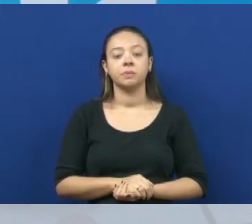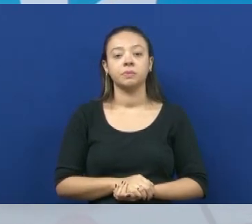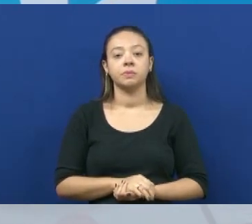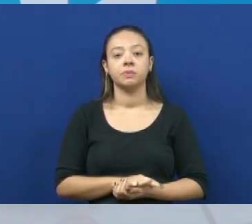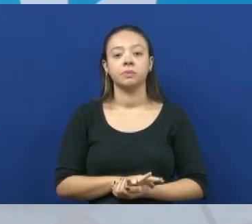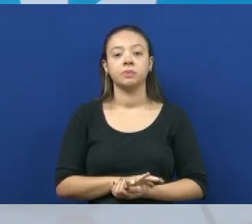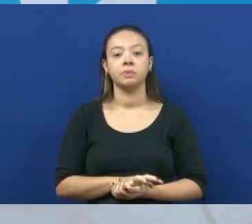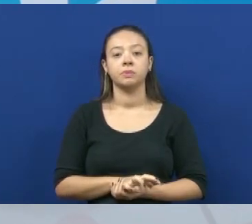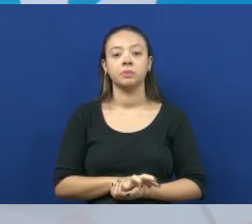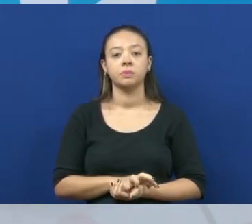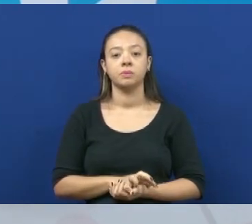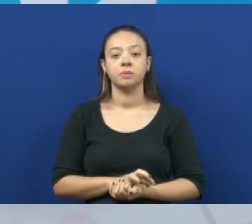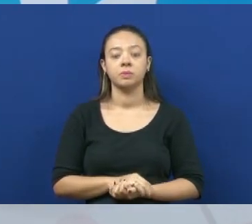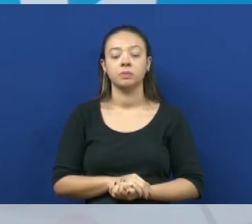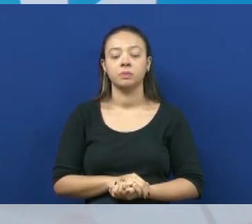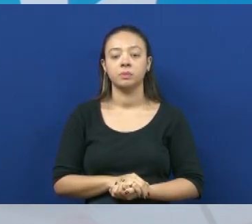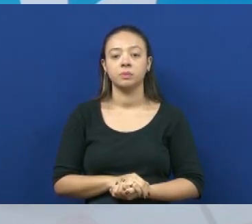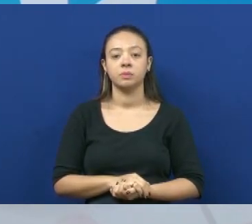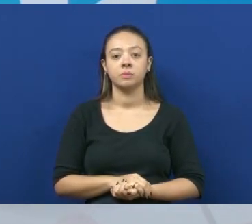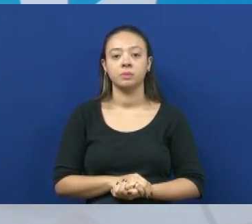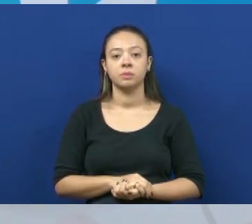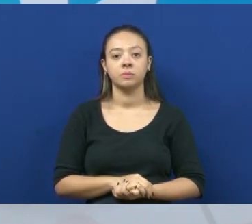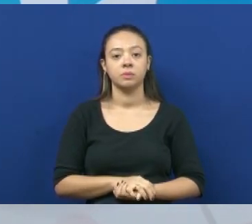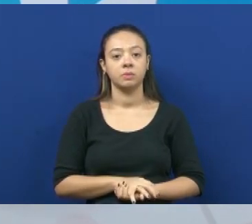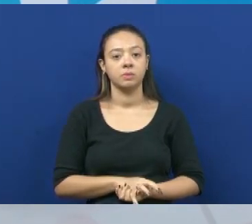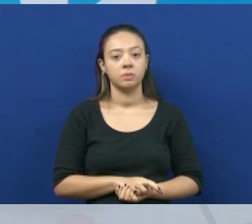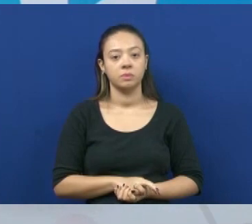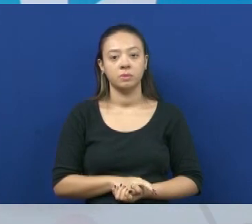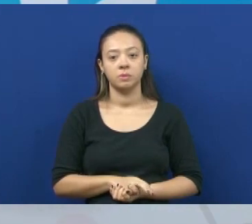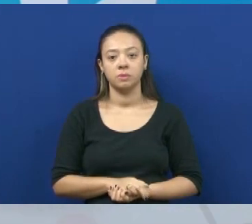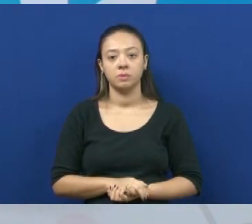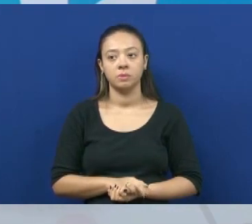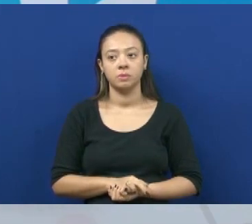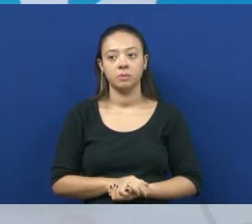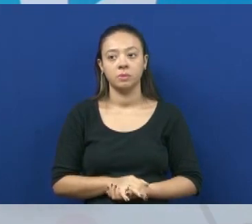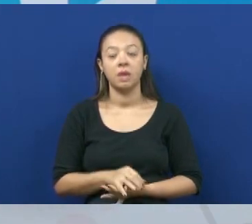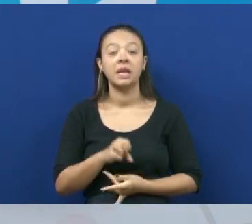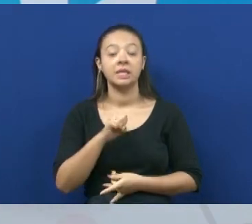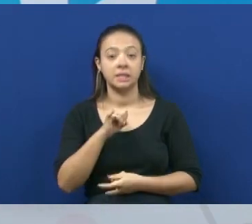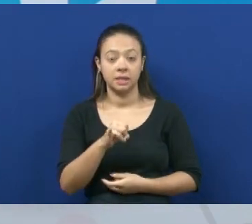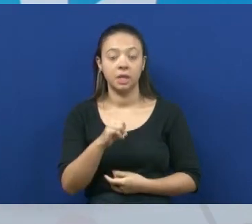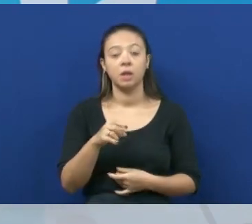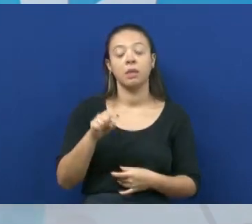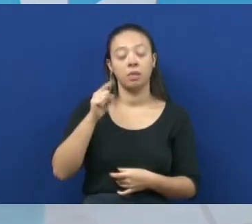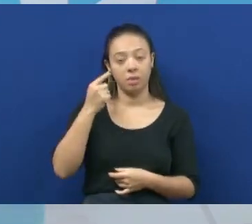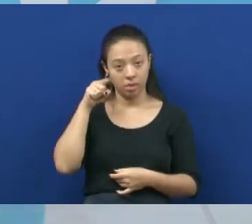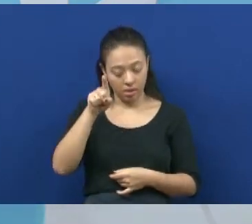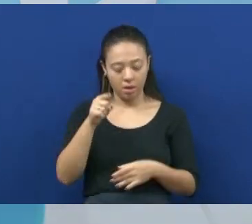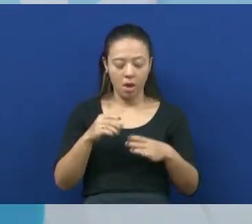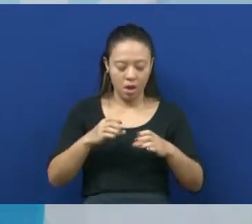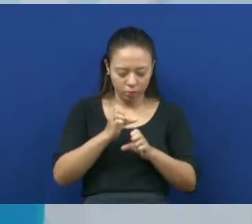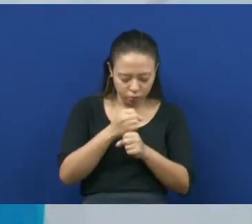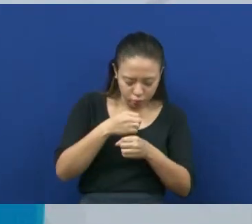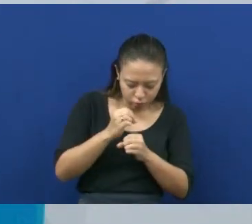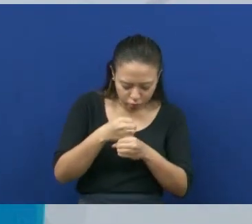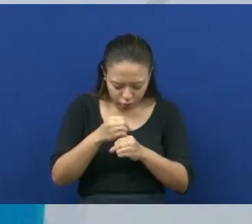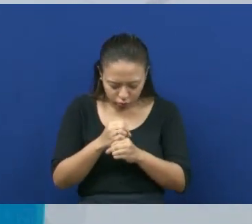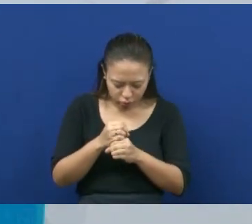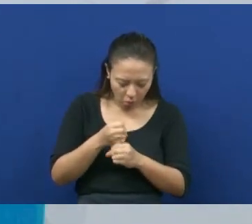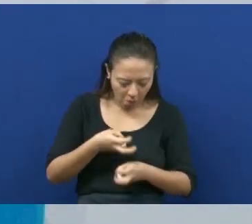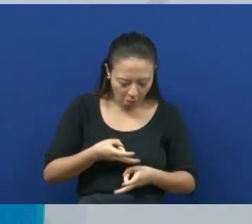na sua cultura, lá no laboratório, e as gram